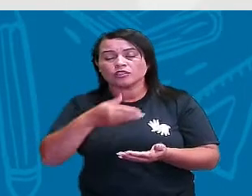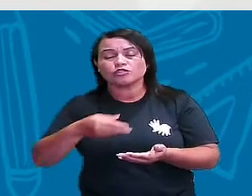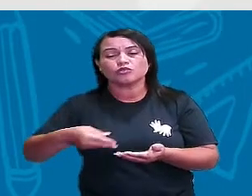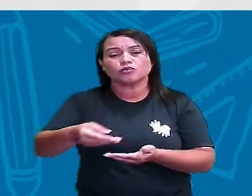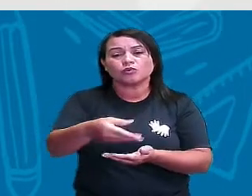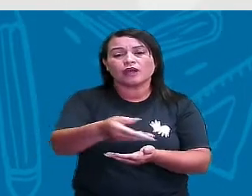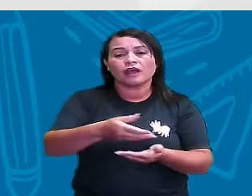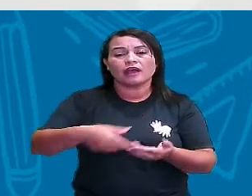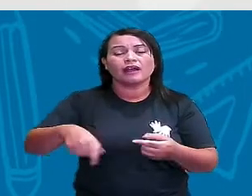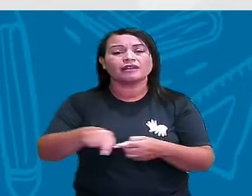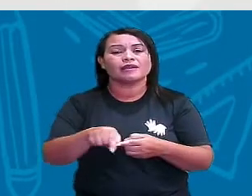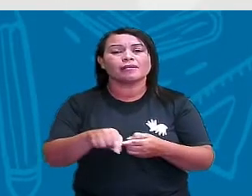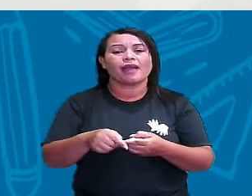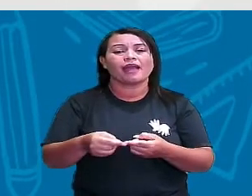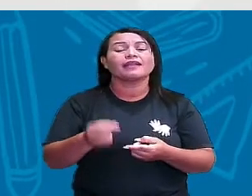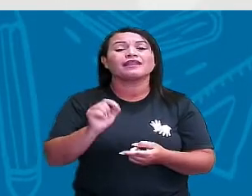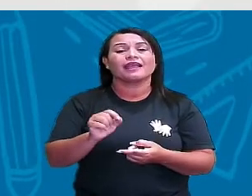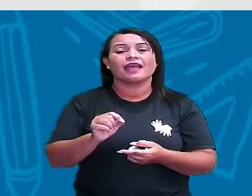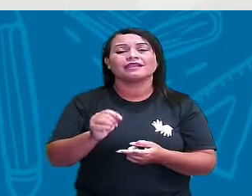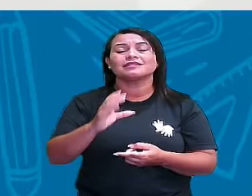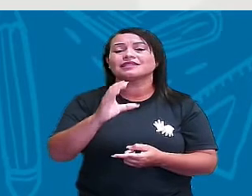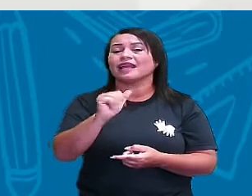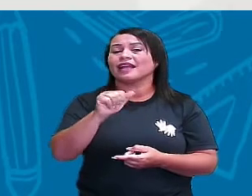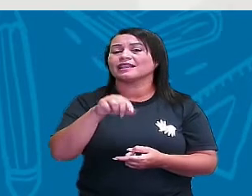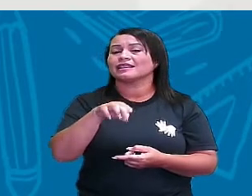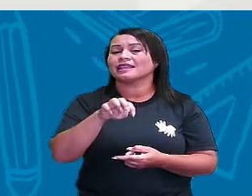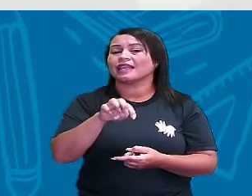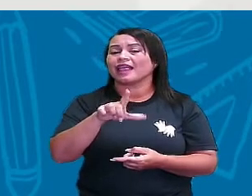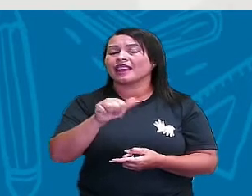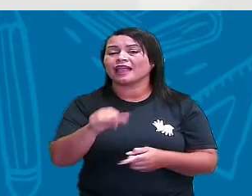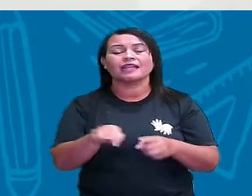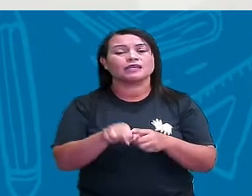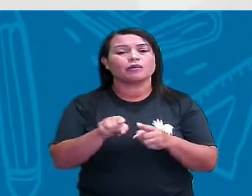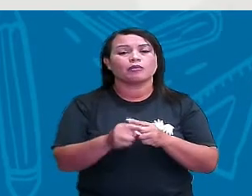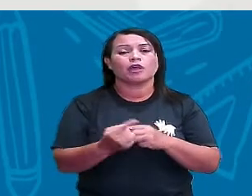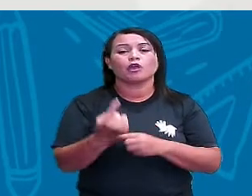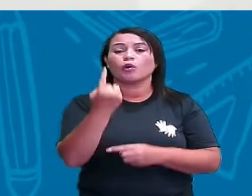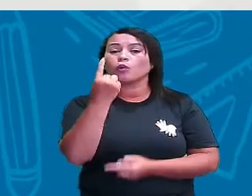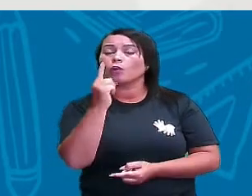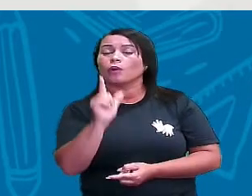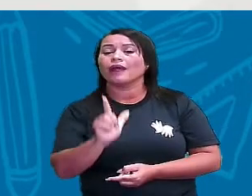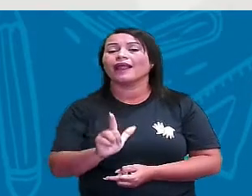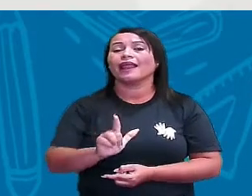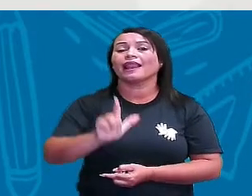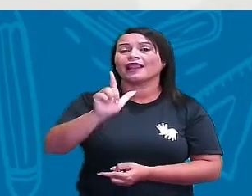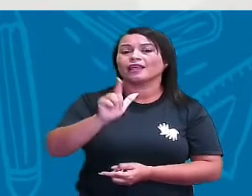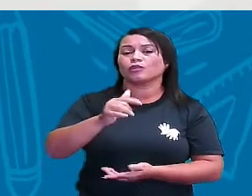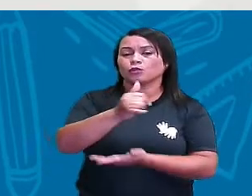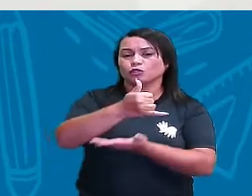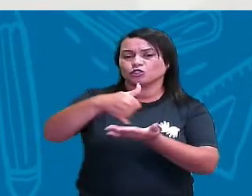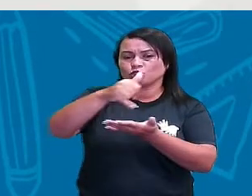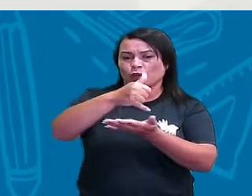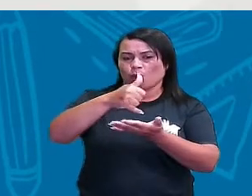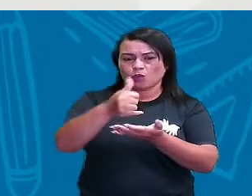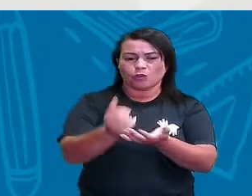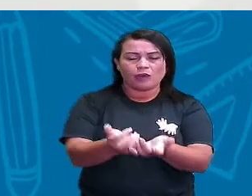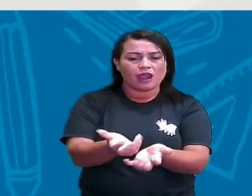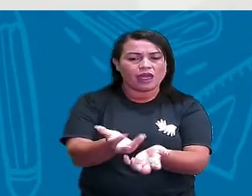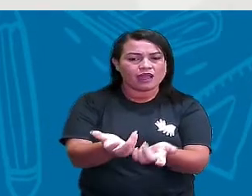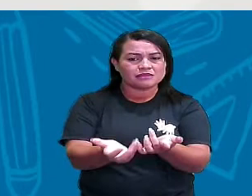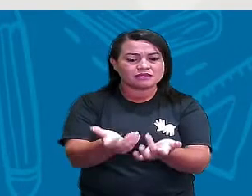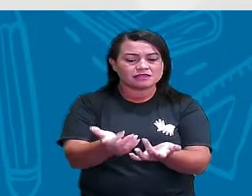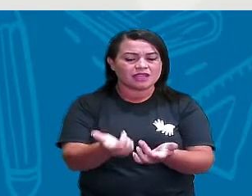polvilhar e 1 litro de óleo. Então, gente, se vocês perceberem, as medidas padronizadas aí, ó, são